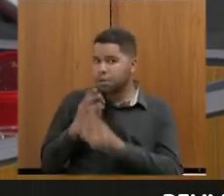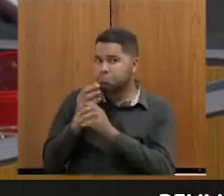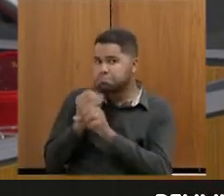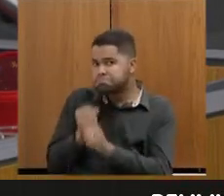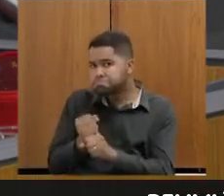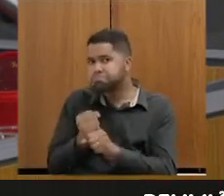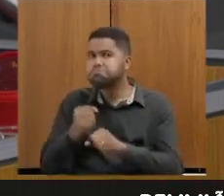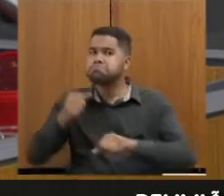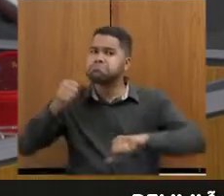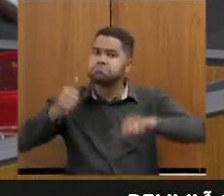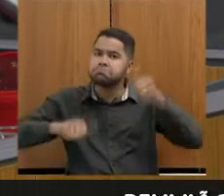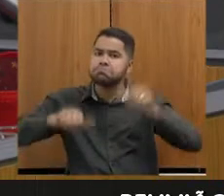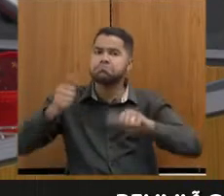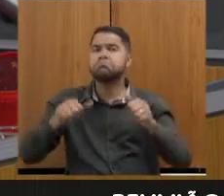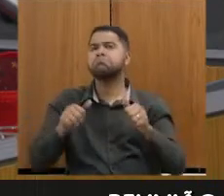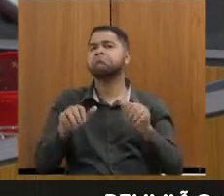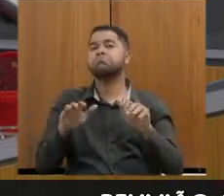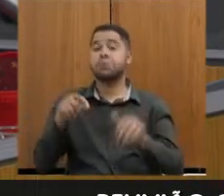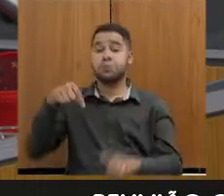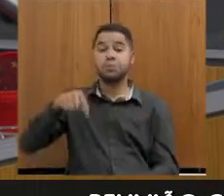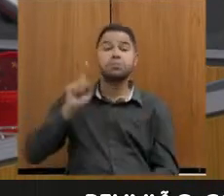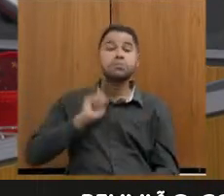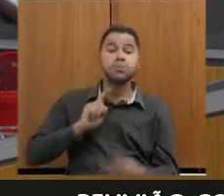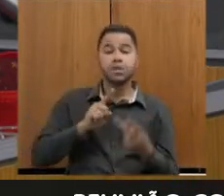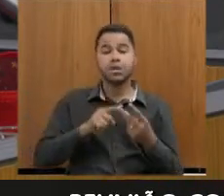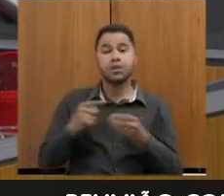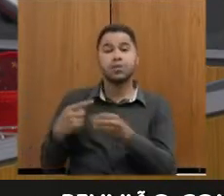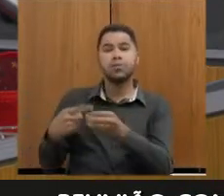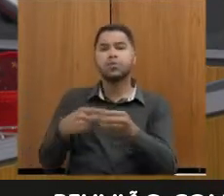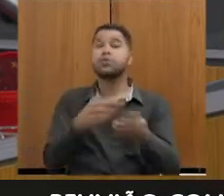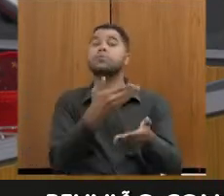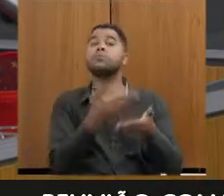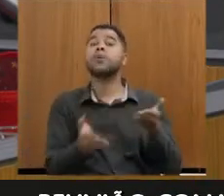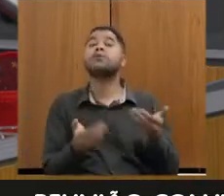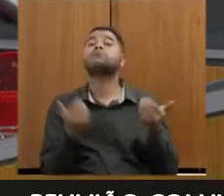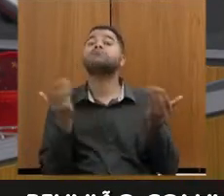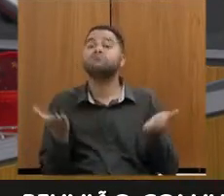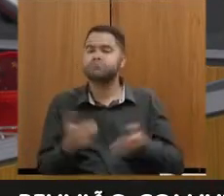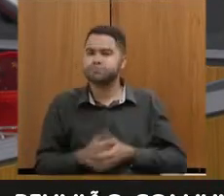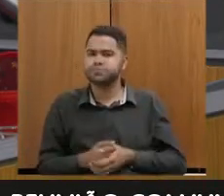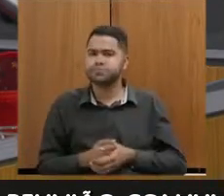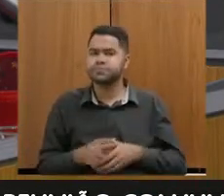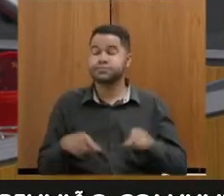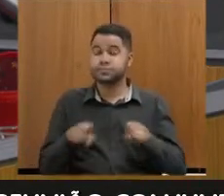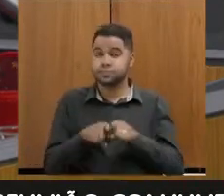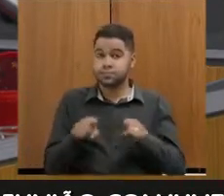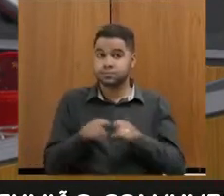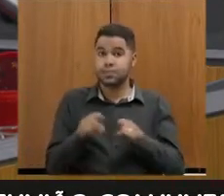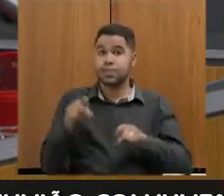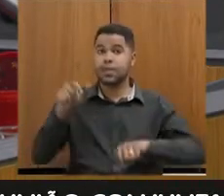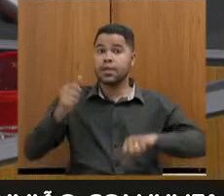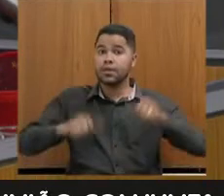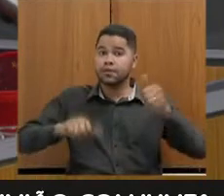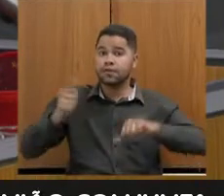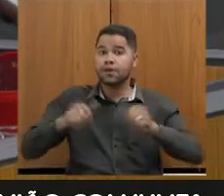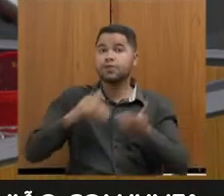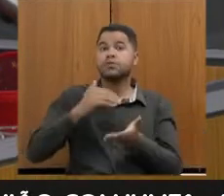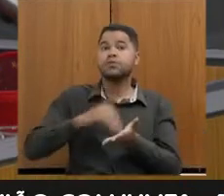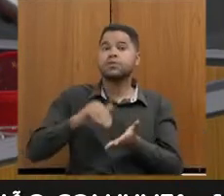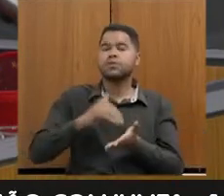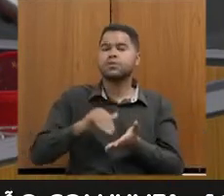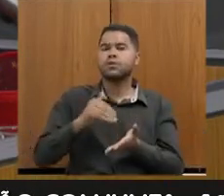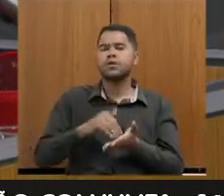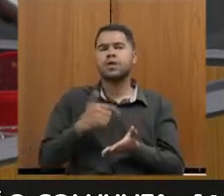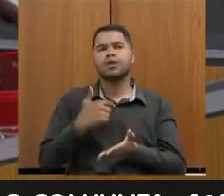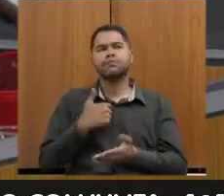uma avaliação de quanto Minas e os municípios perdem, mas ouvindo a sua avaliação, secretário, eu